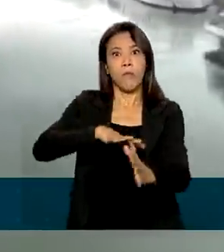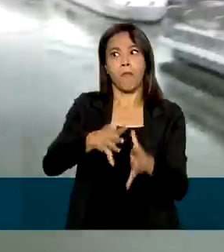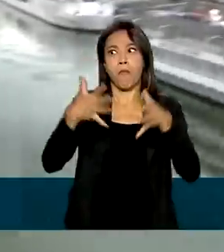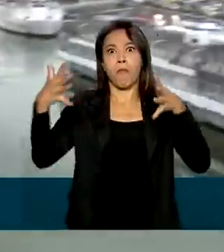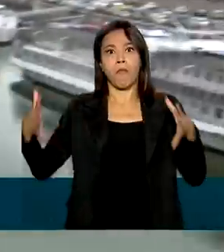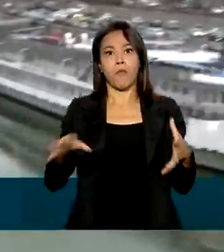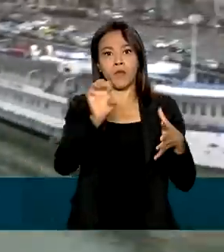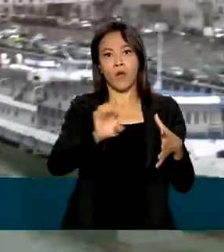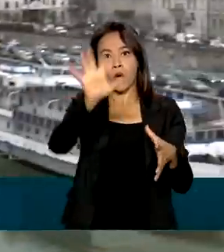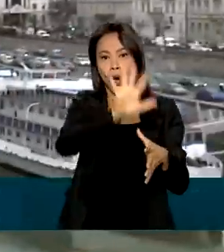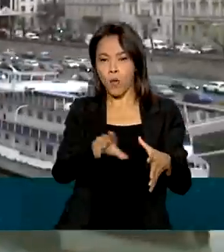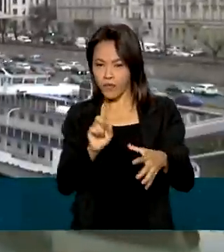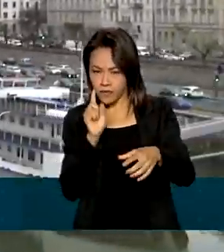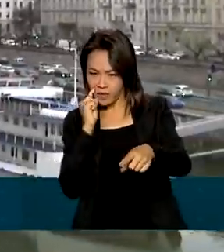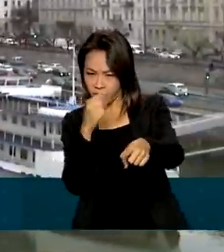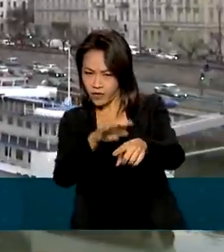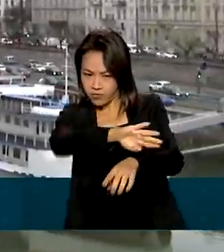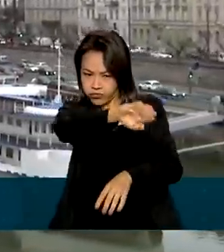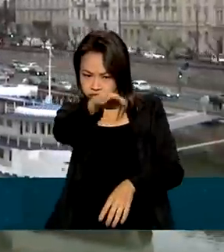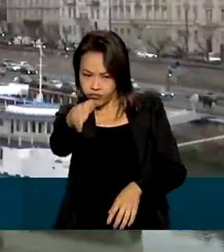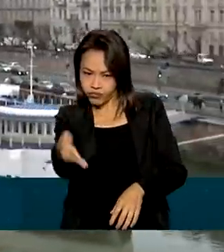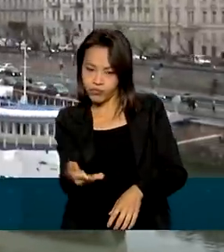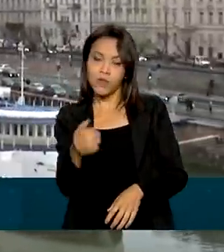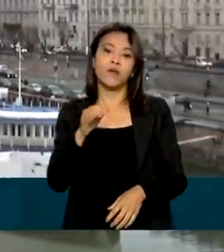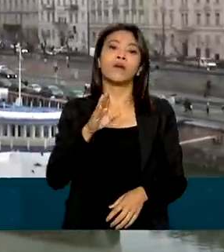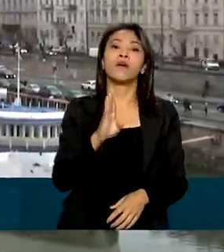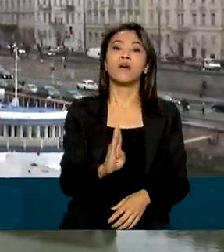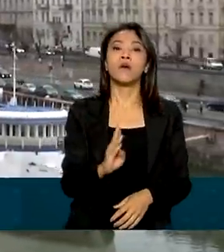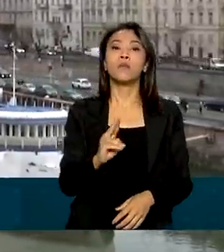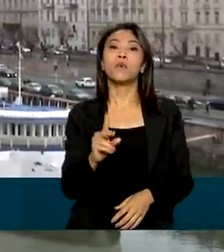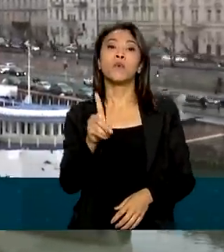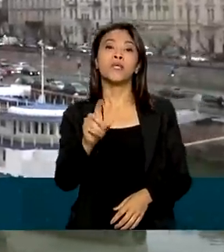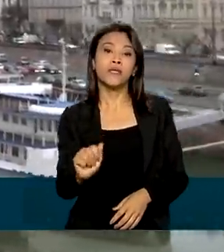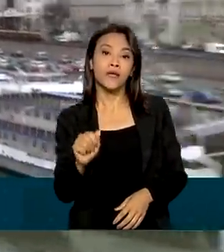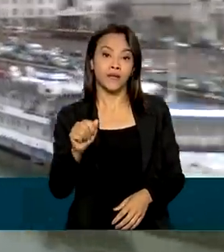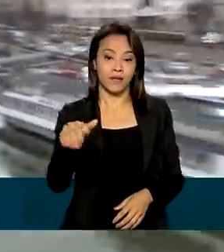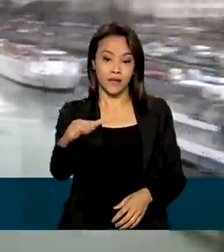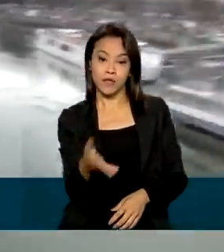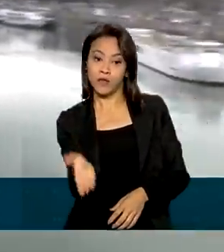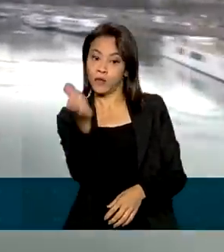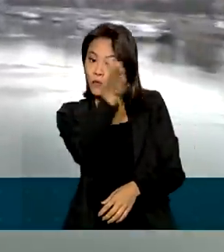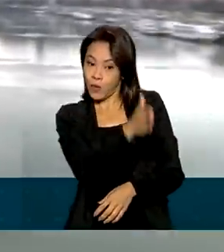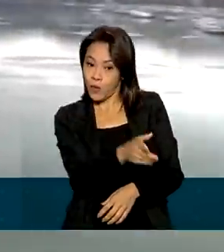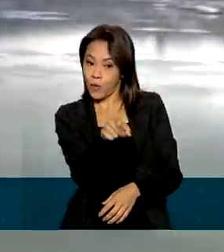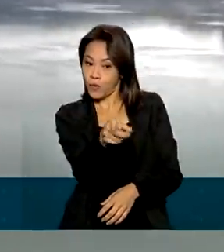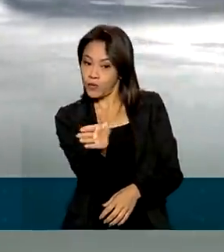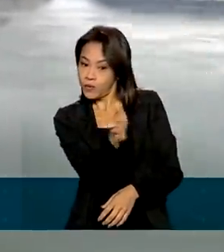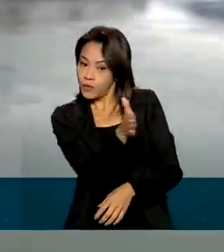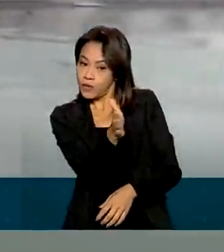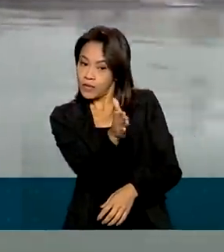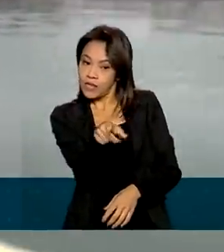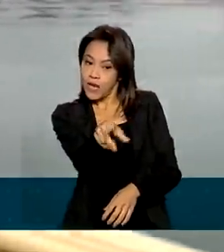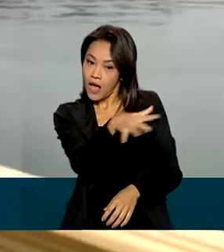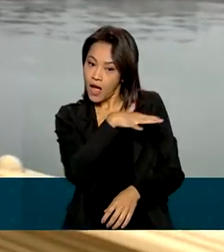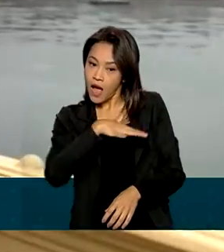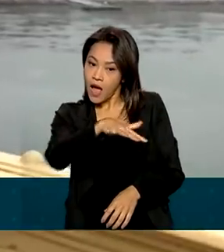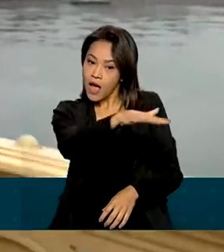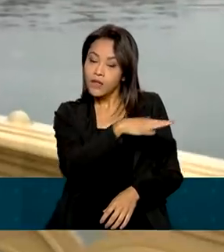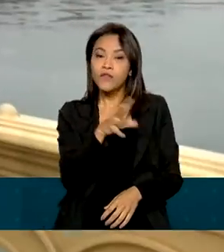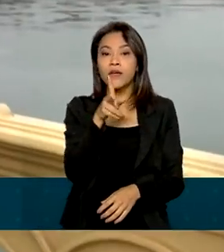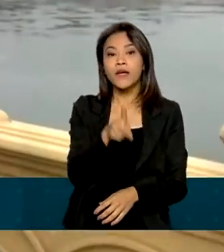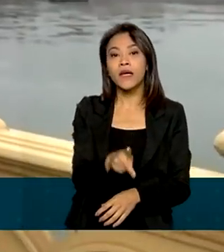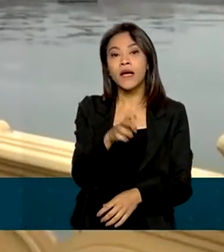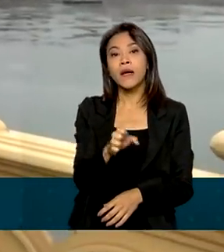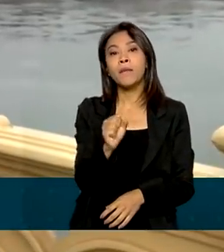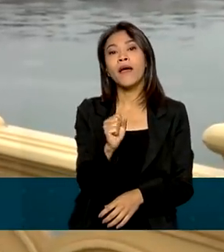um lado, nas colinas, fica Buda, a parte mais bucólica. Do outro, na margem plana, fica Peste,